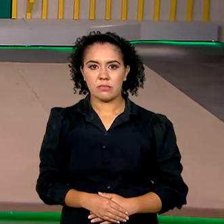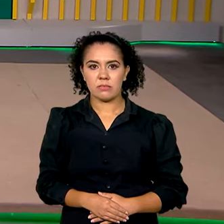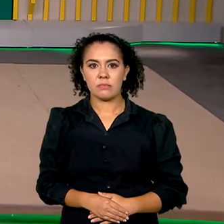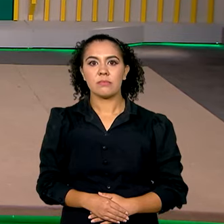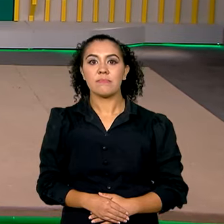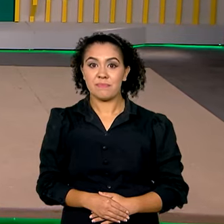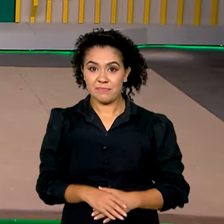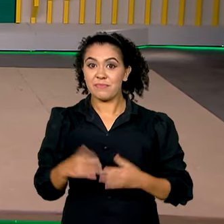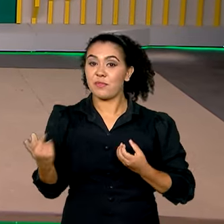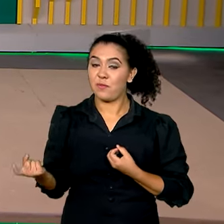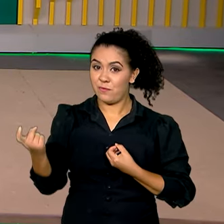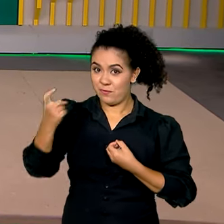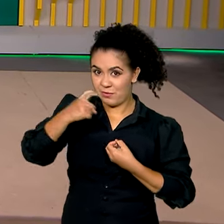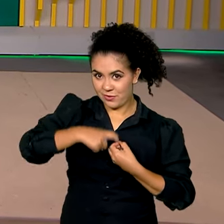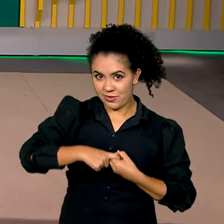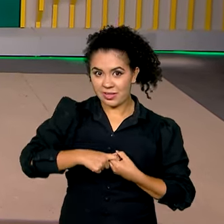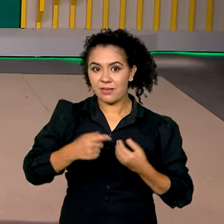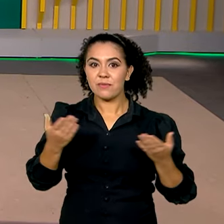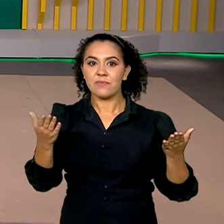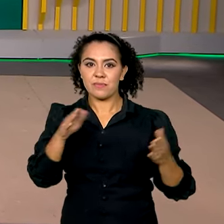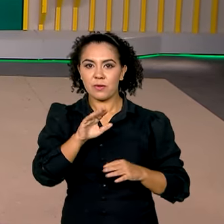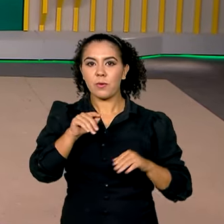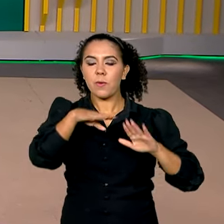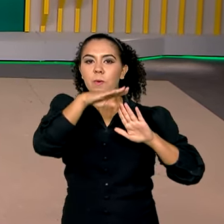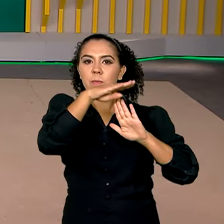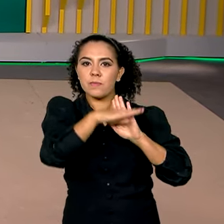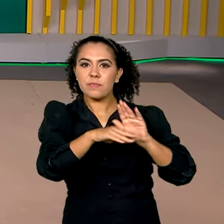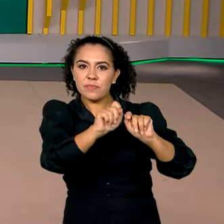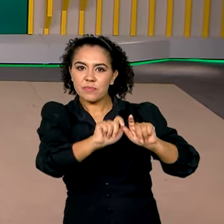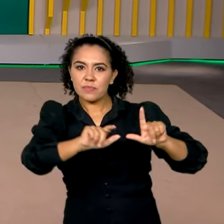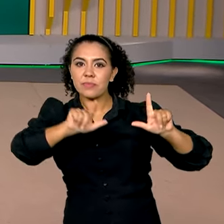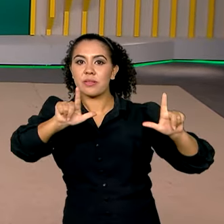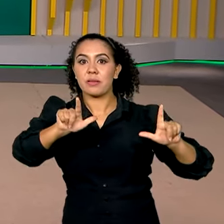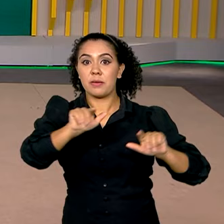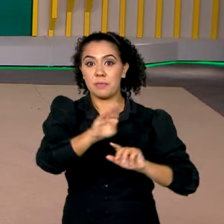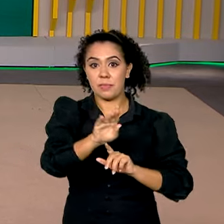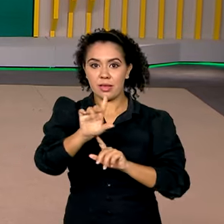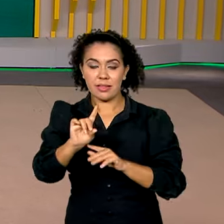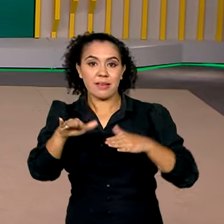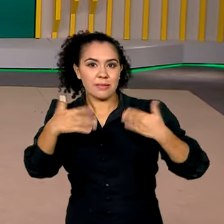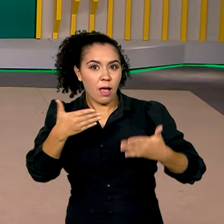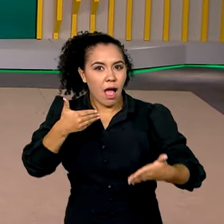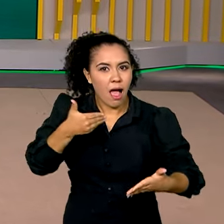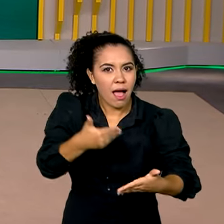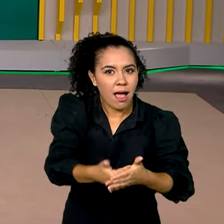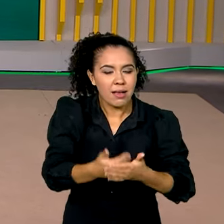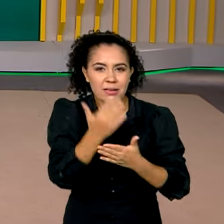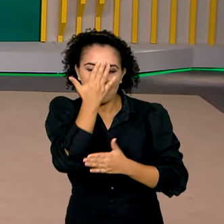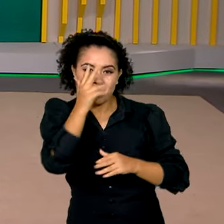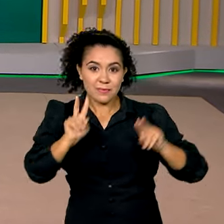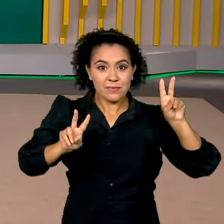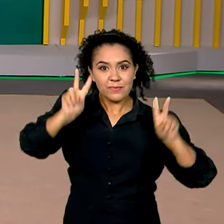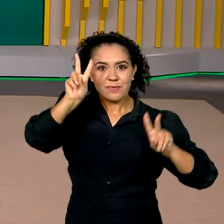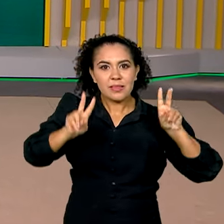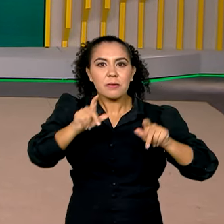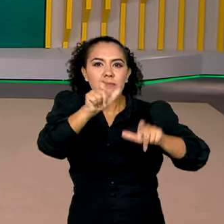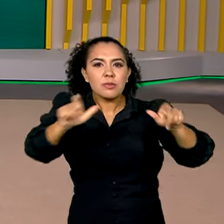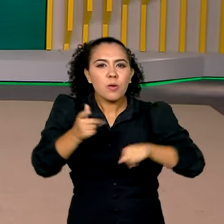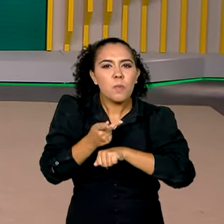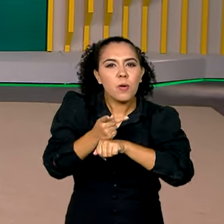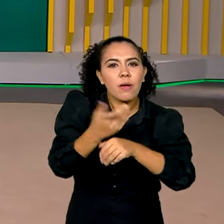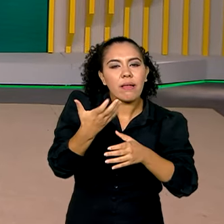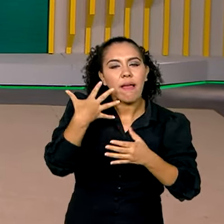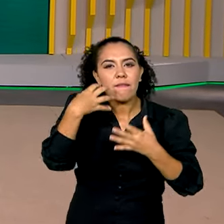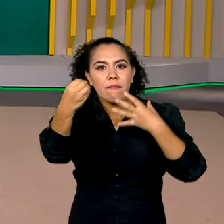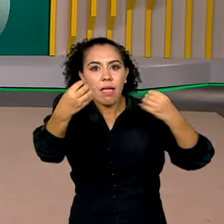Já estamos de volta aqui com o Brasil em Dia. Carnaval chegando e com ele aumenta a busca por pacotes de viagem. Este